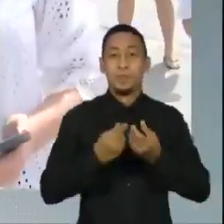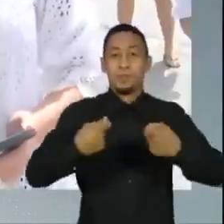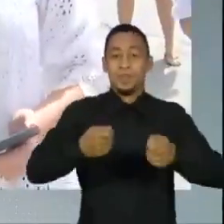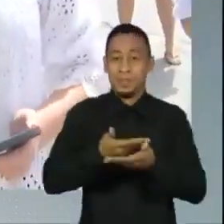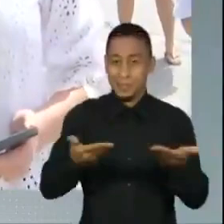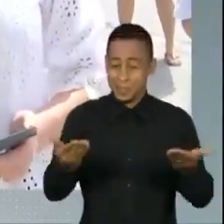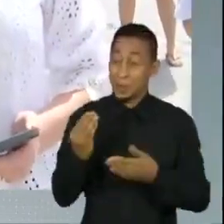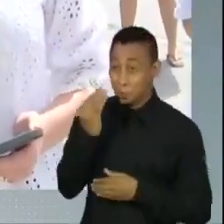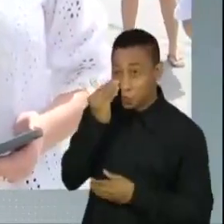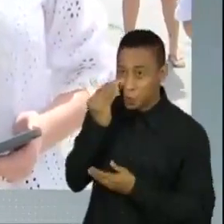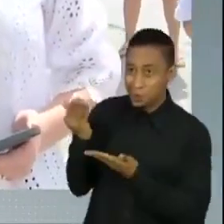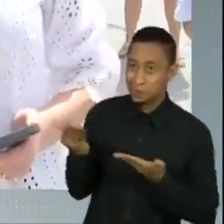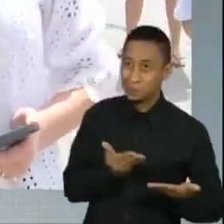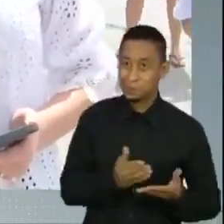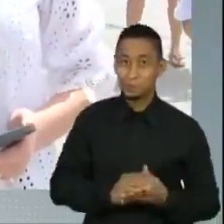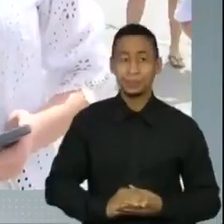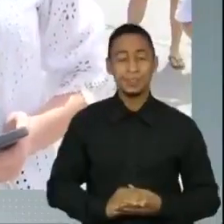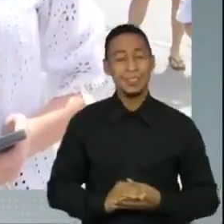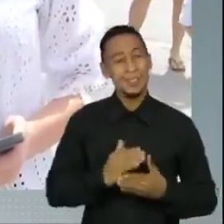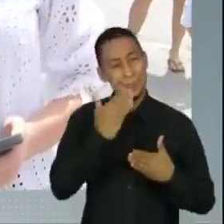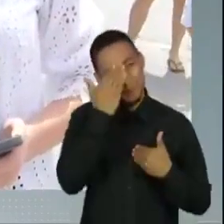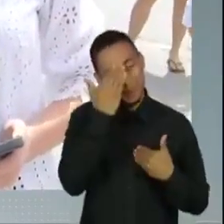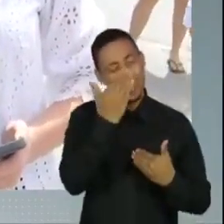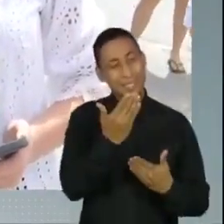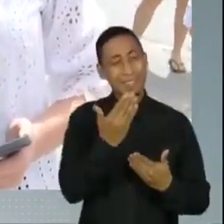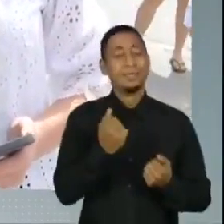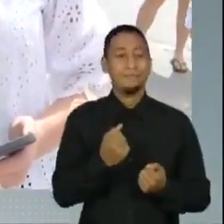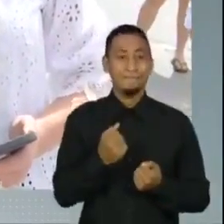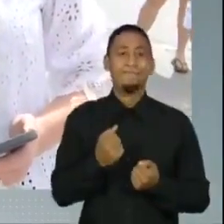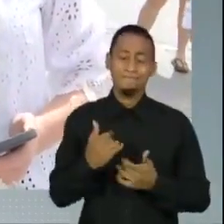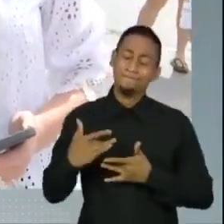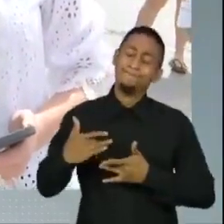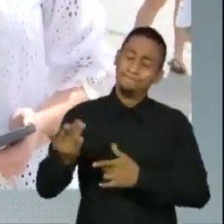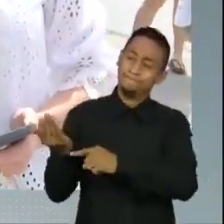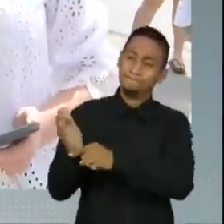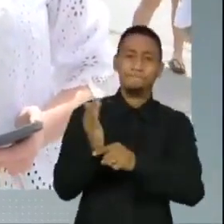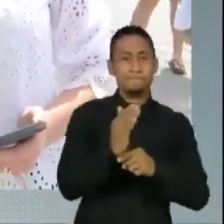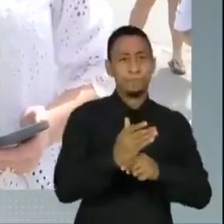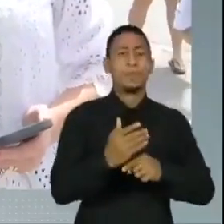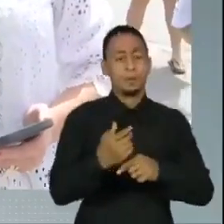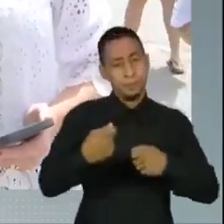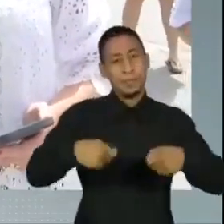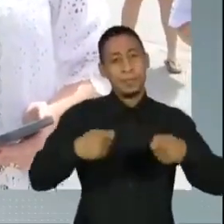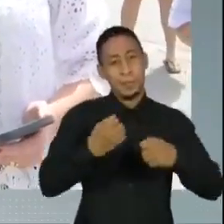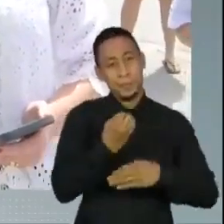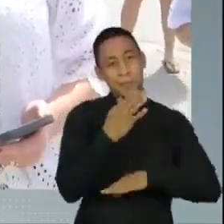Joyce, volto com você. Obrigada, Vanessa. Toda contribuição é muito válida, né? Boa tarde.